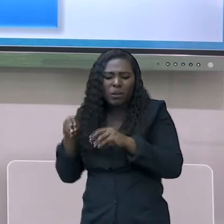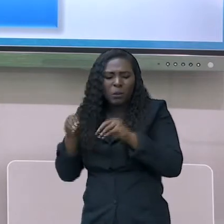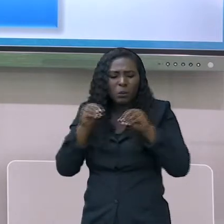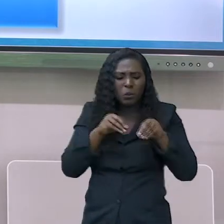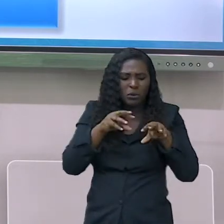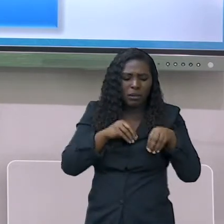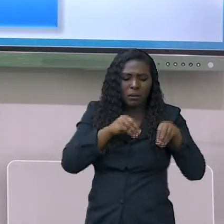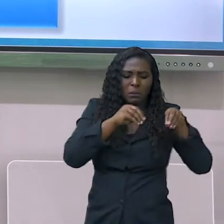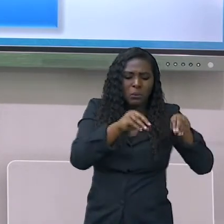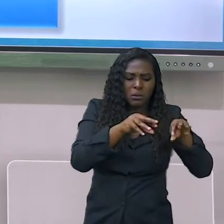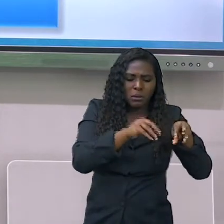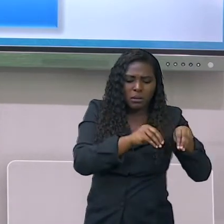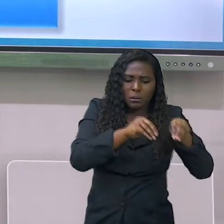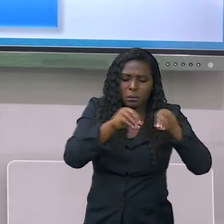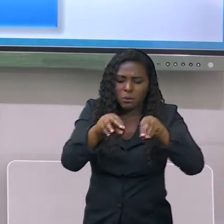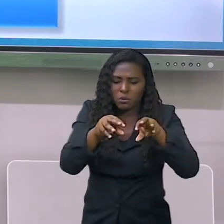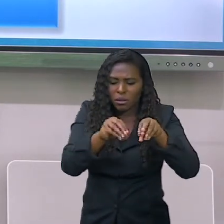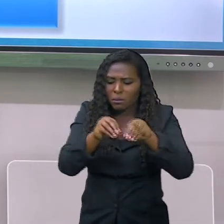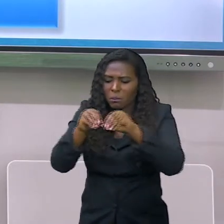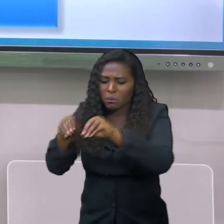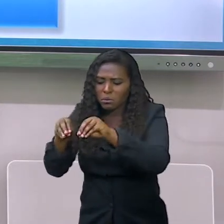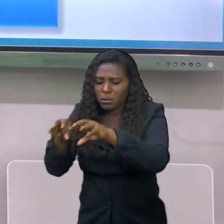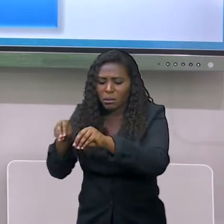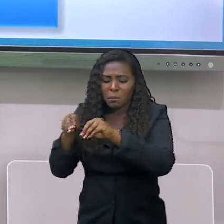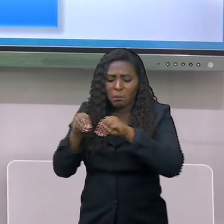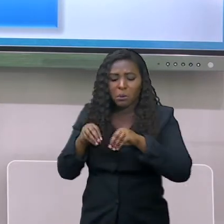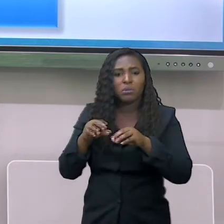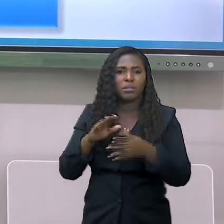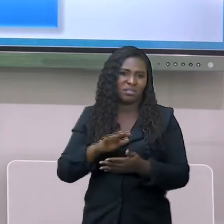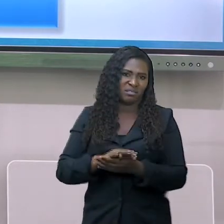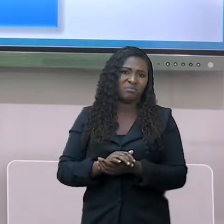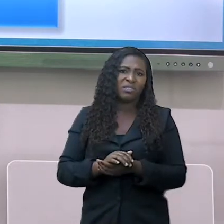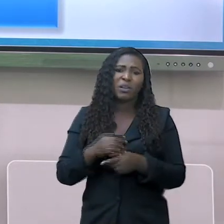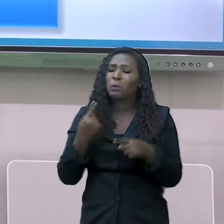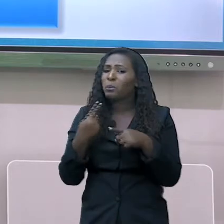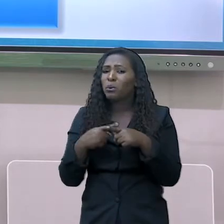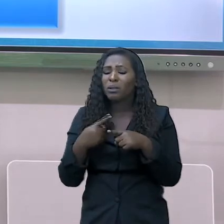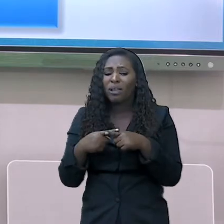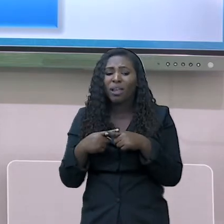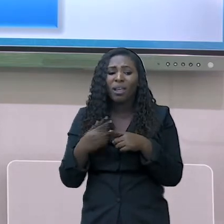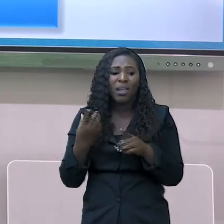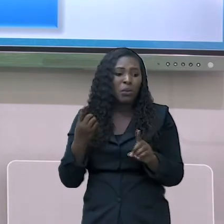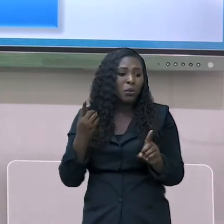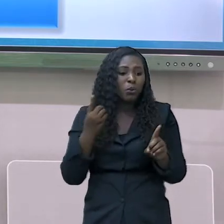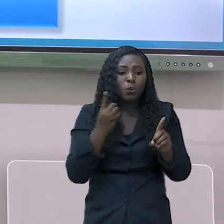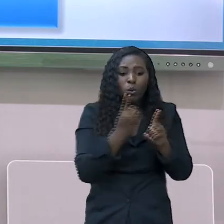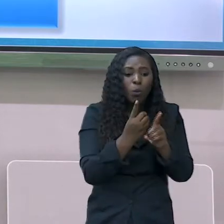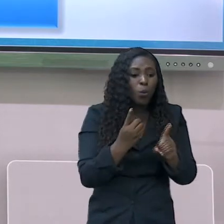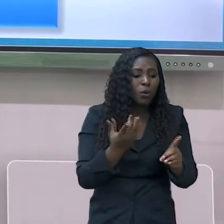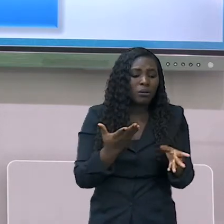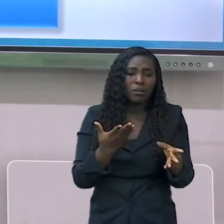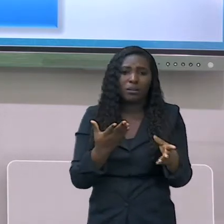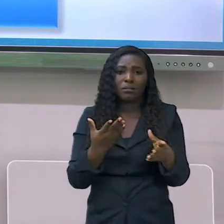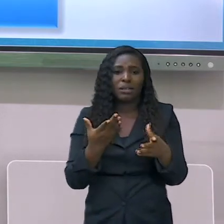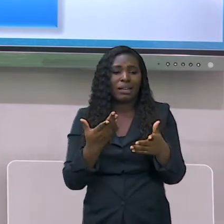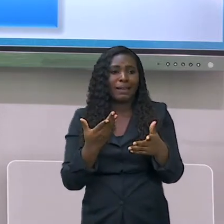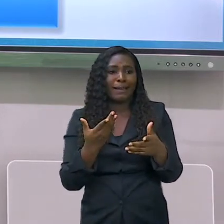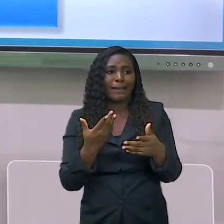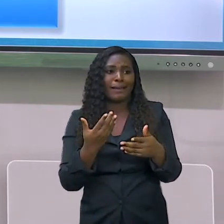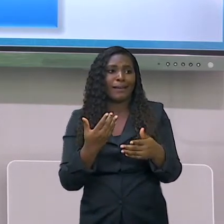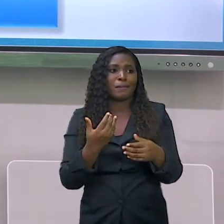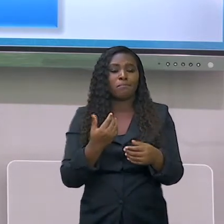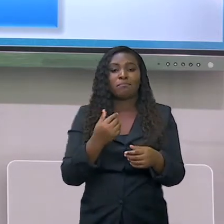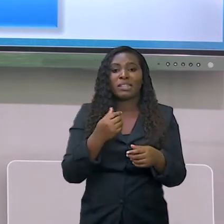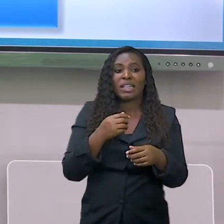nas reportagens, falar da dificuldade da administração pública no